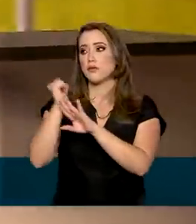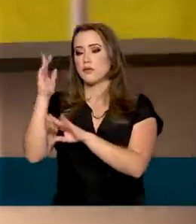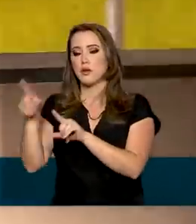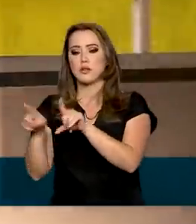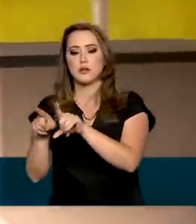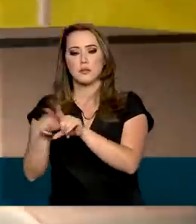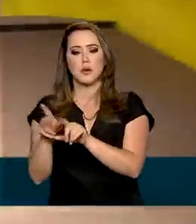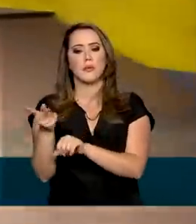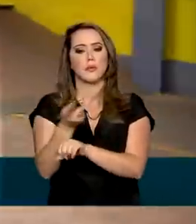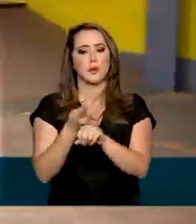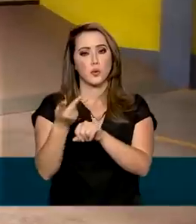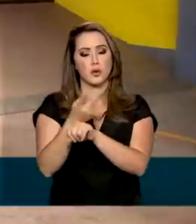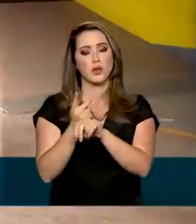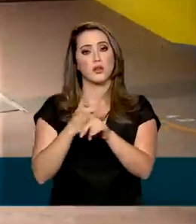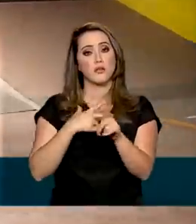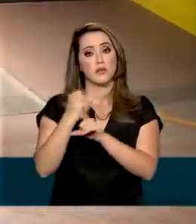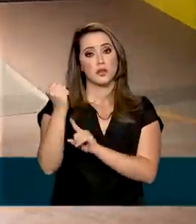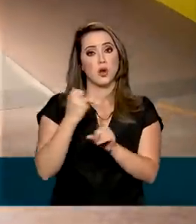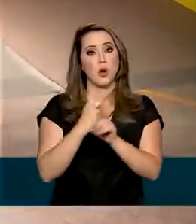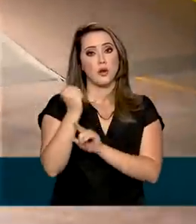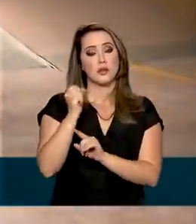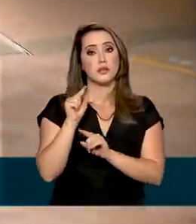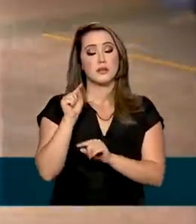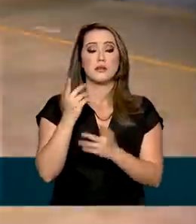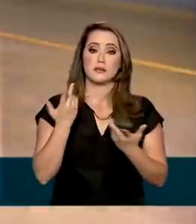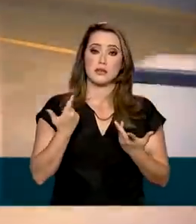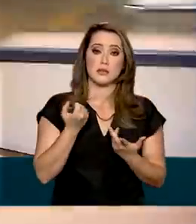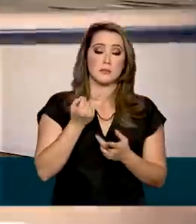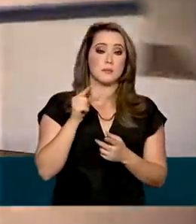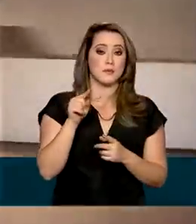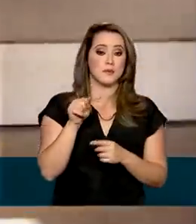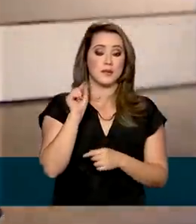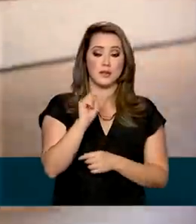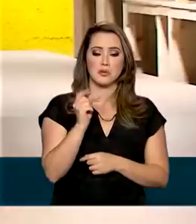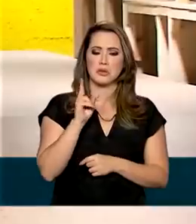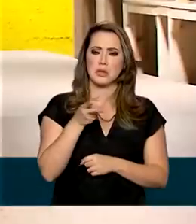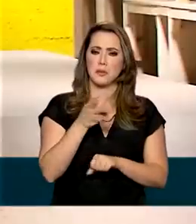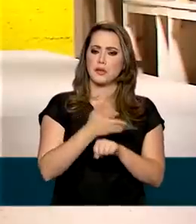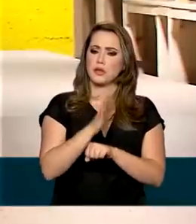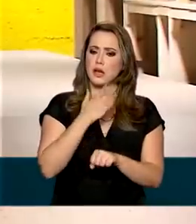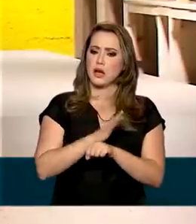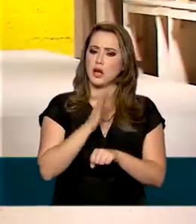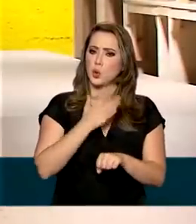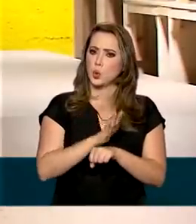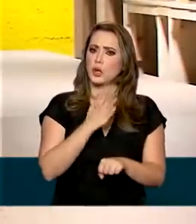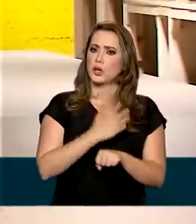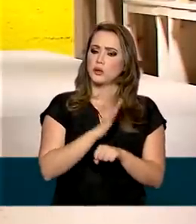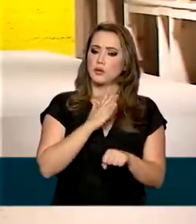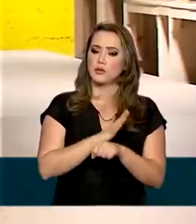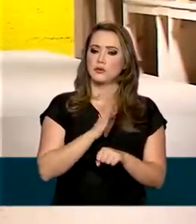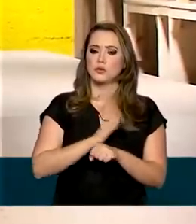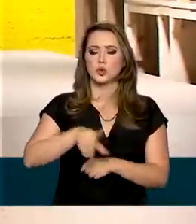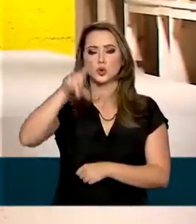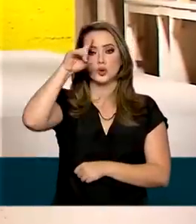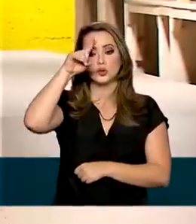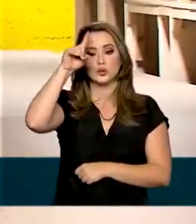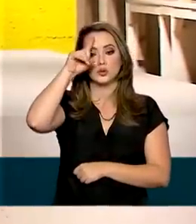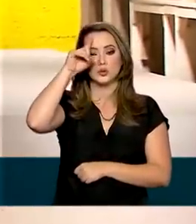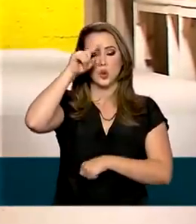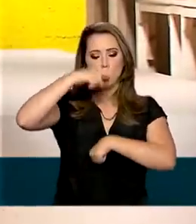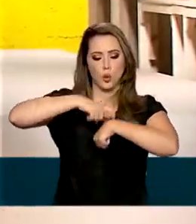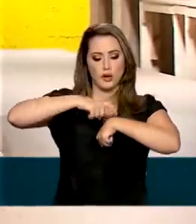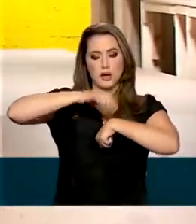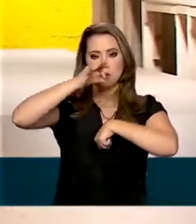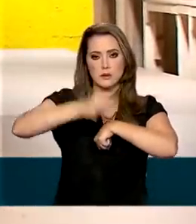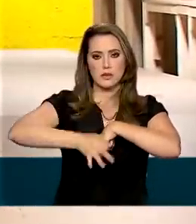busca de vitórias e pontuações no ranking. Uma carreira que exige muito treino e dedicação, numa rotina diária, com horário